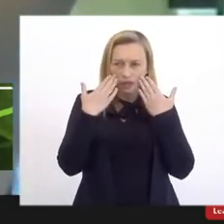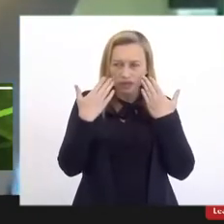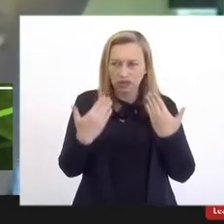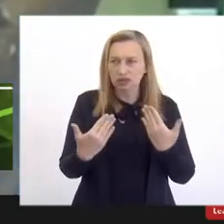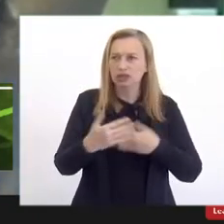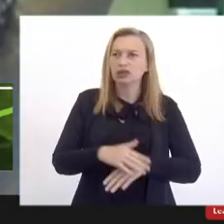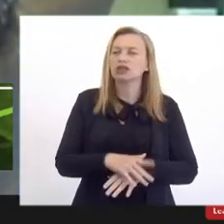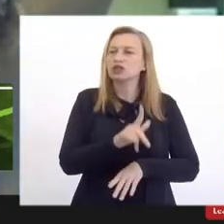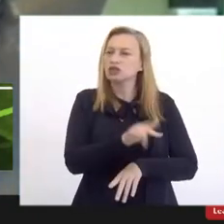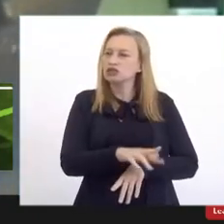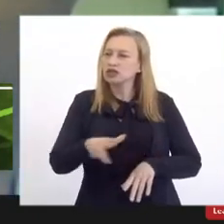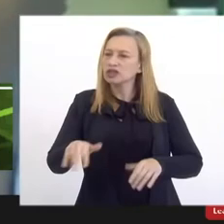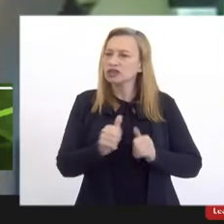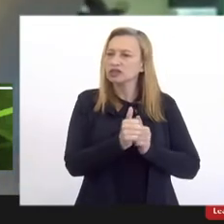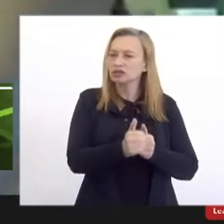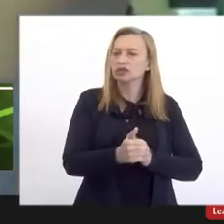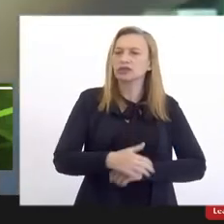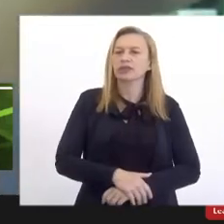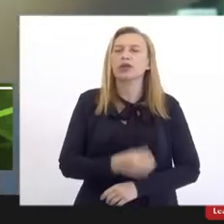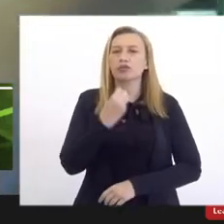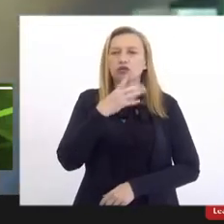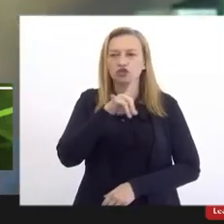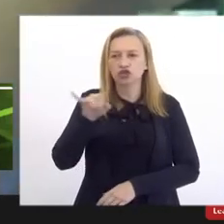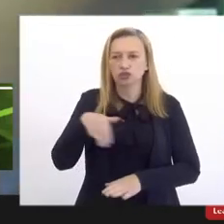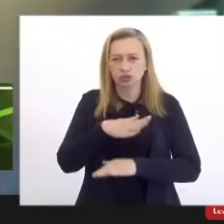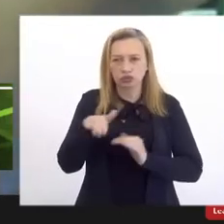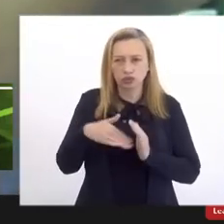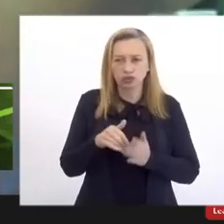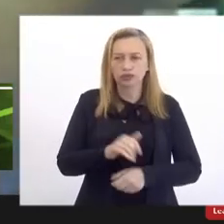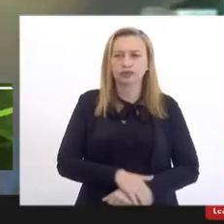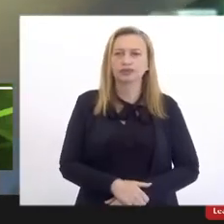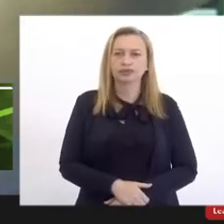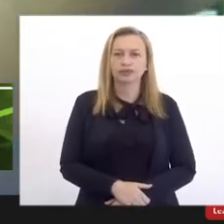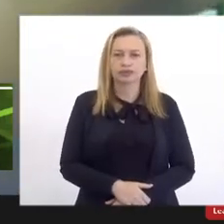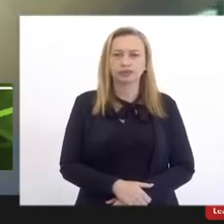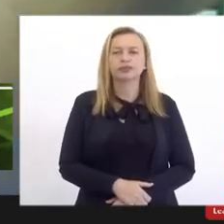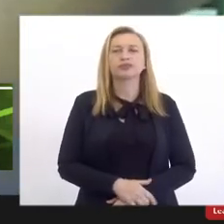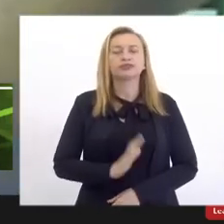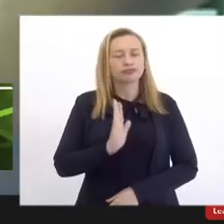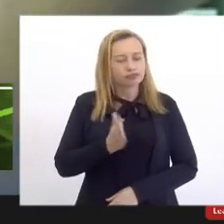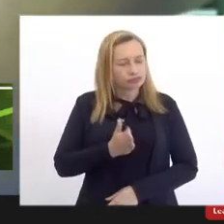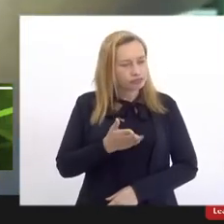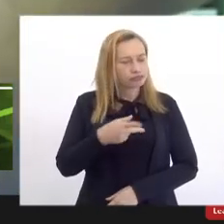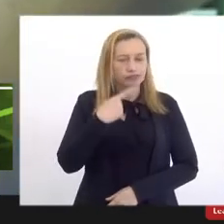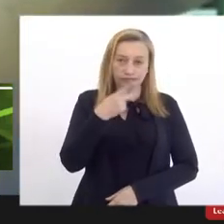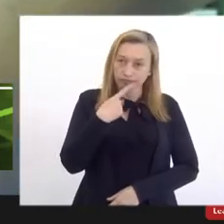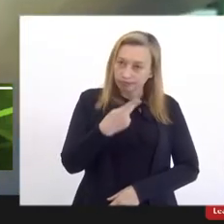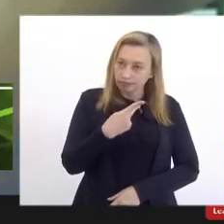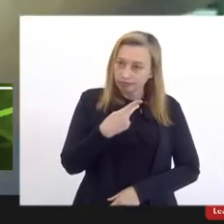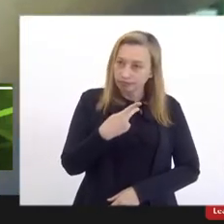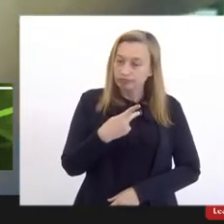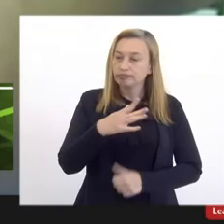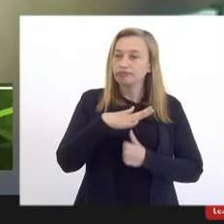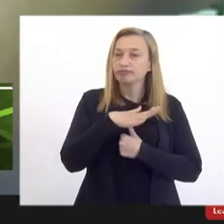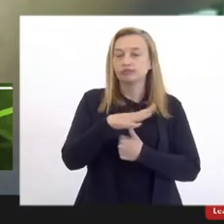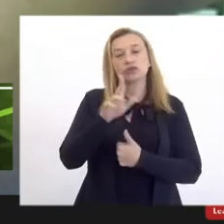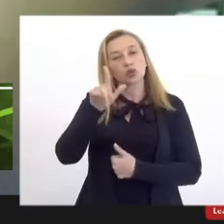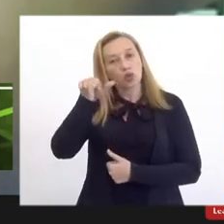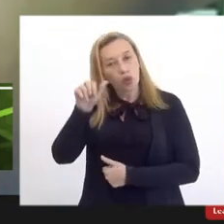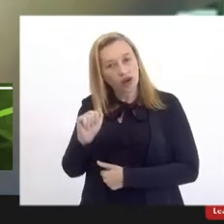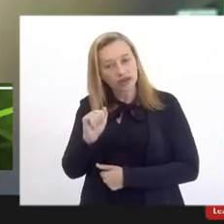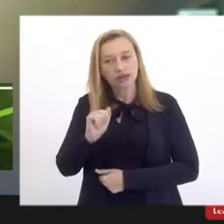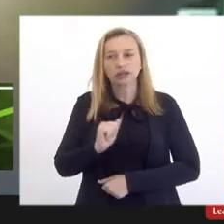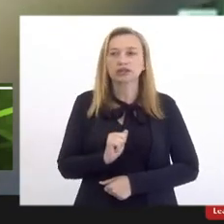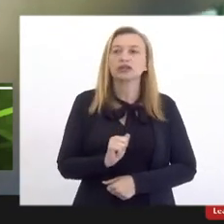diferentes segmentos. Bom dia a todos. Como já dito pela reitora Luanda, pelo